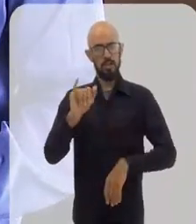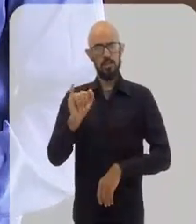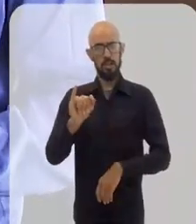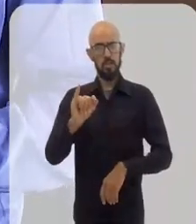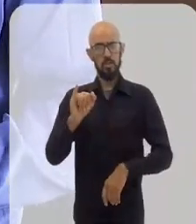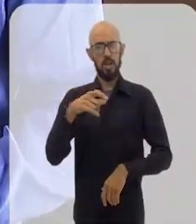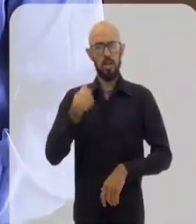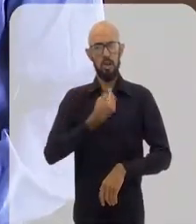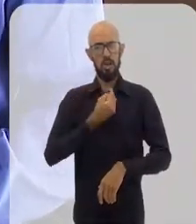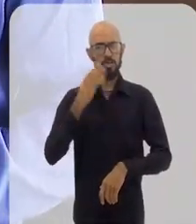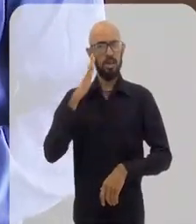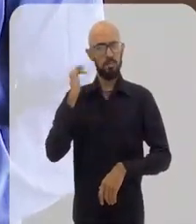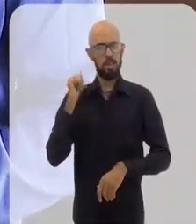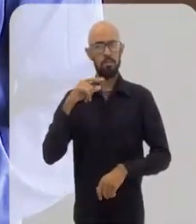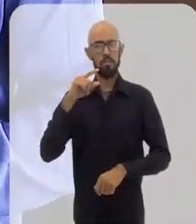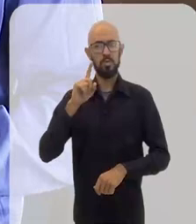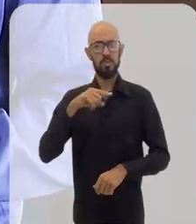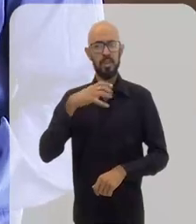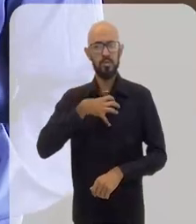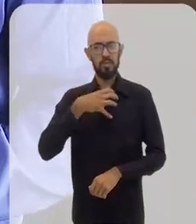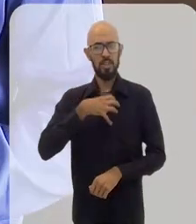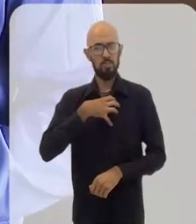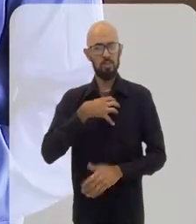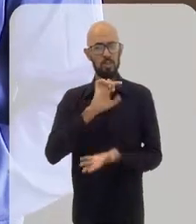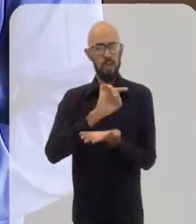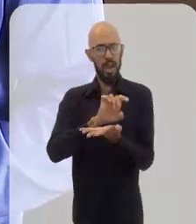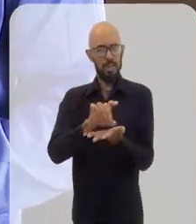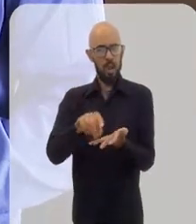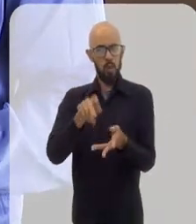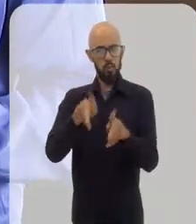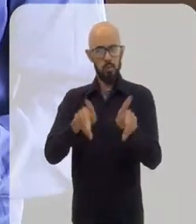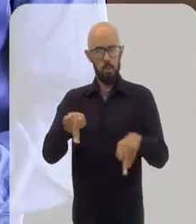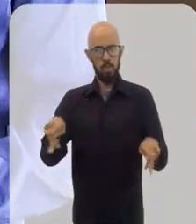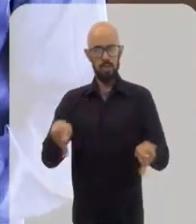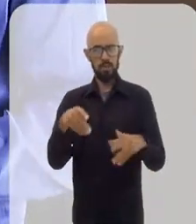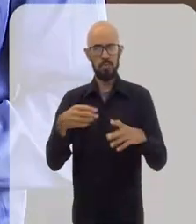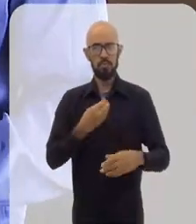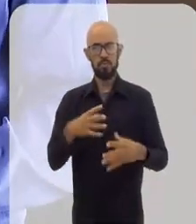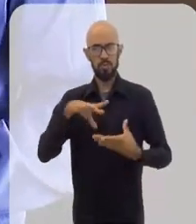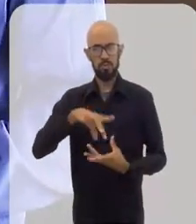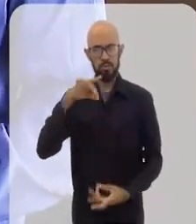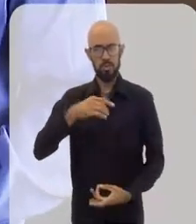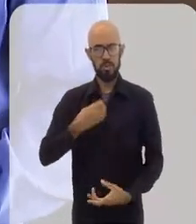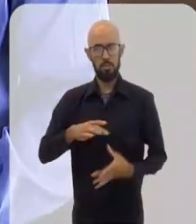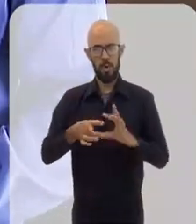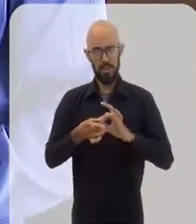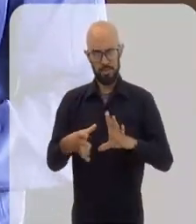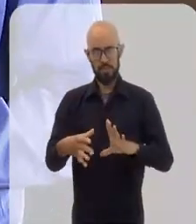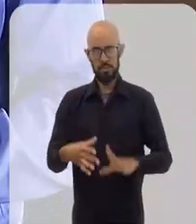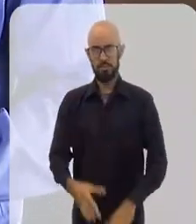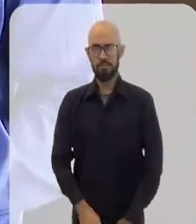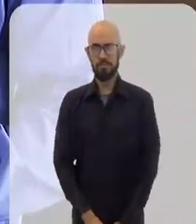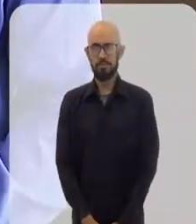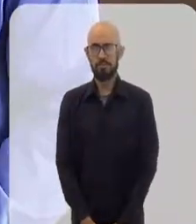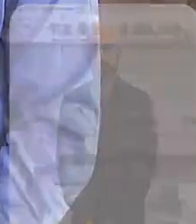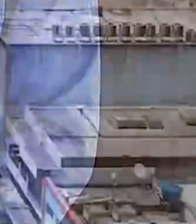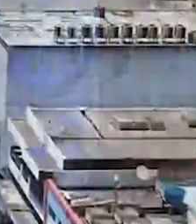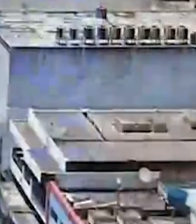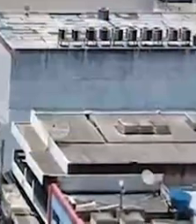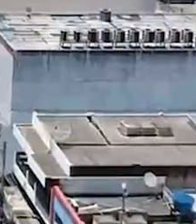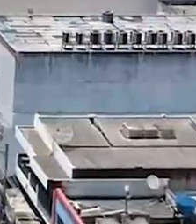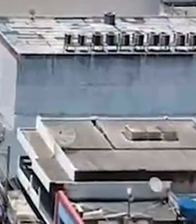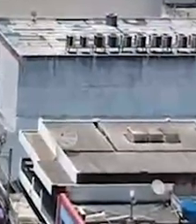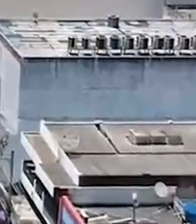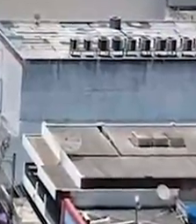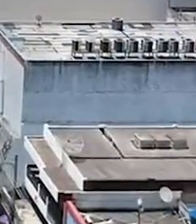numa casa de berço democrático. Então, em Itaperuna, nós sabemos que está nos sentimentos de cada morador o espírito de democracia.